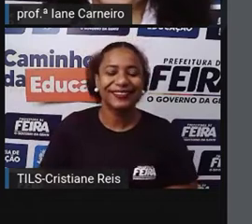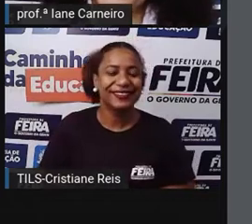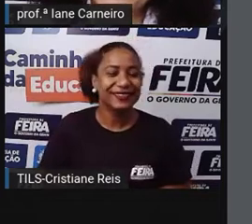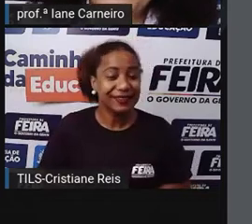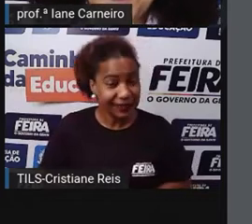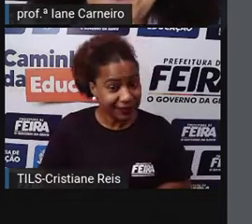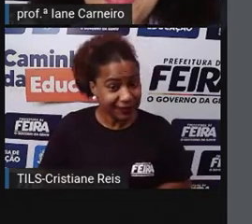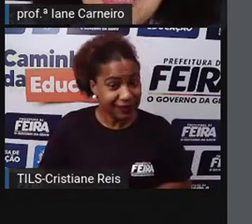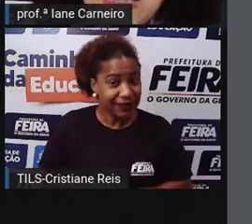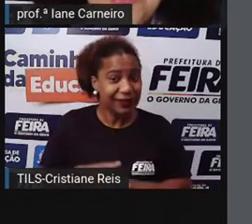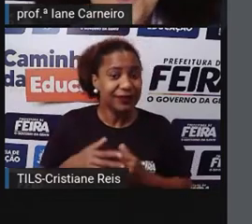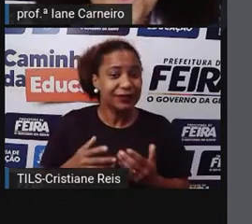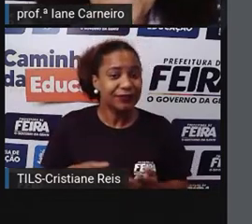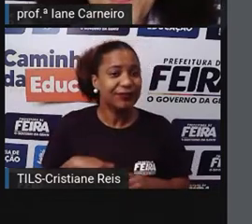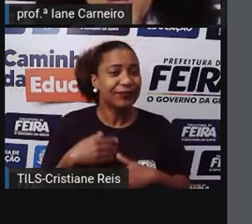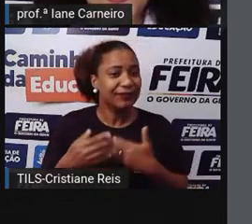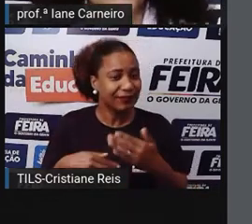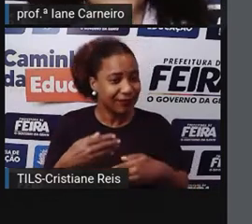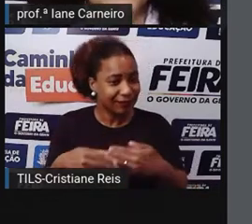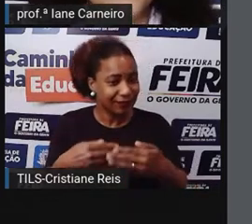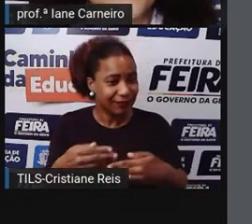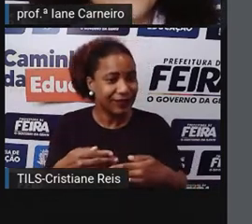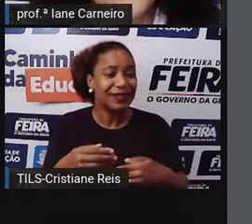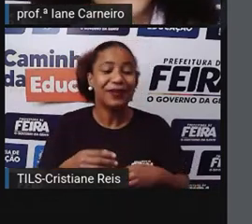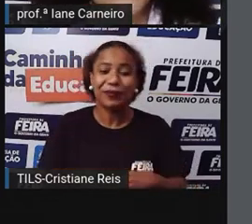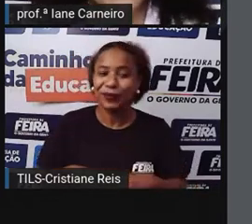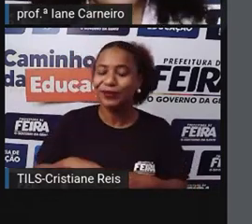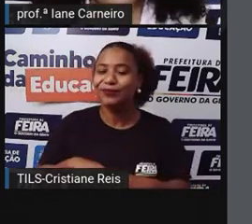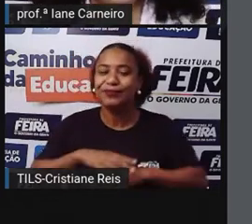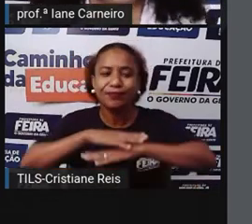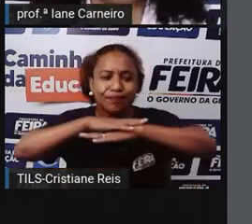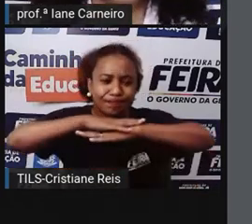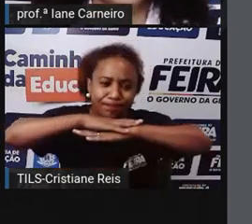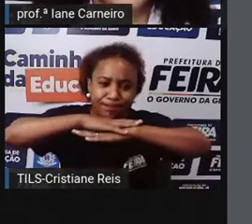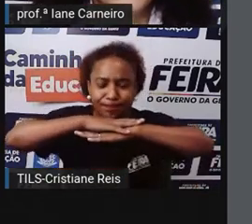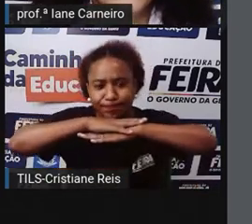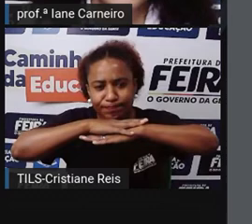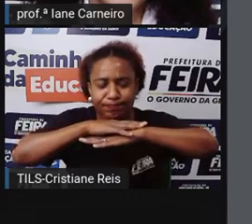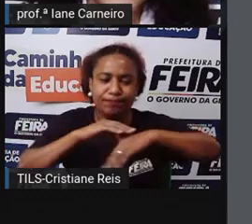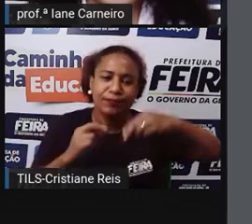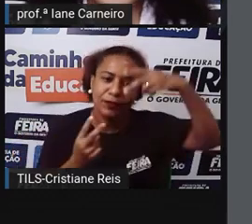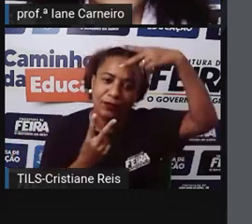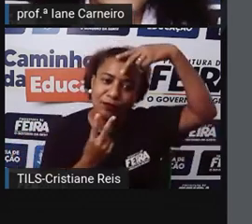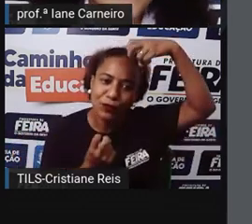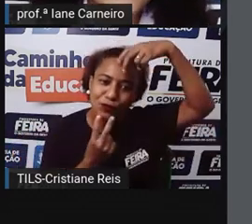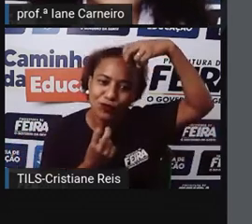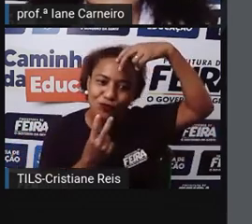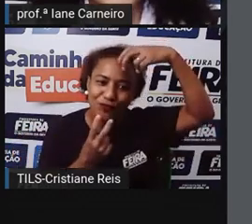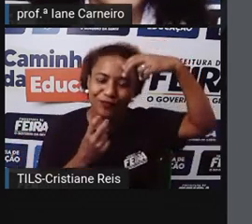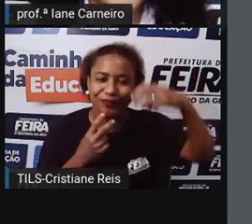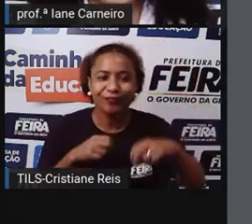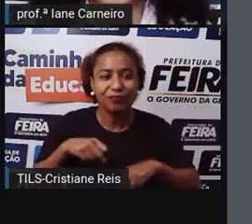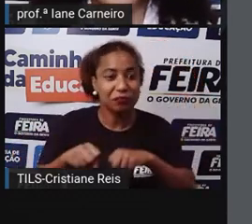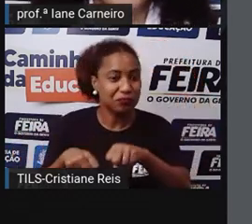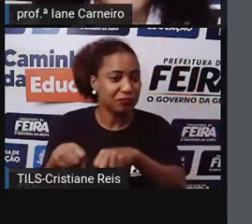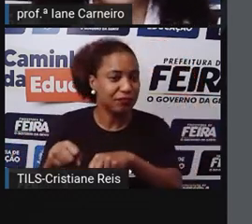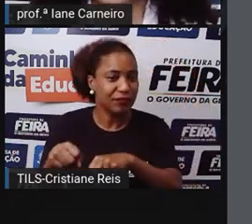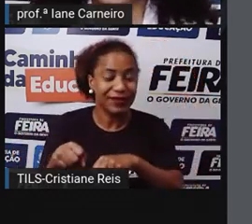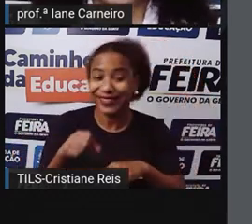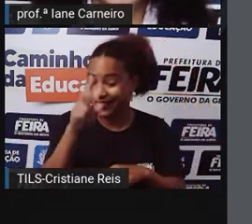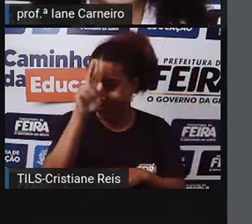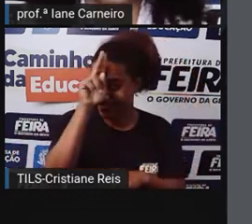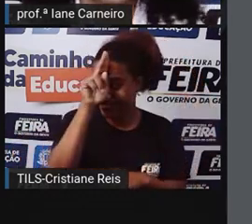Depois, veio passando um bode. Dona baratinha perguntou, quem quer casar com a dona